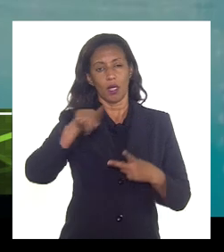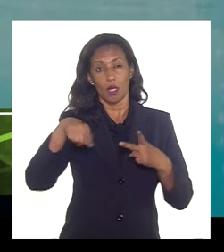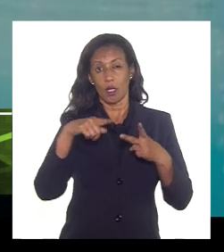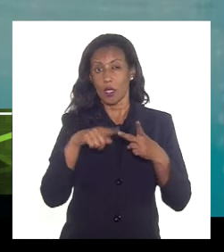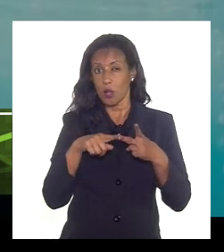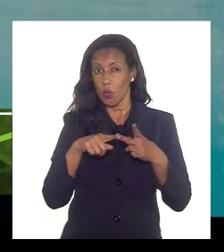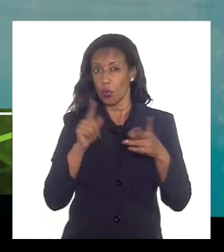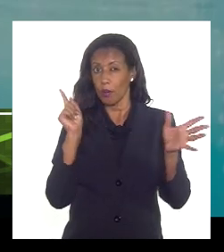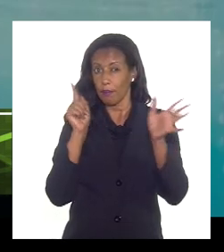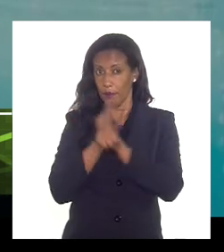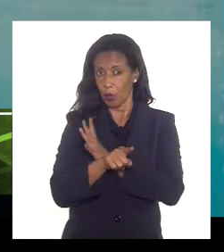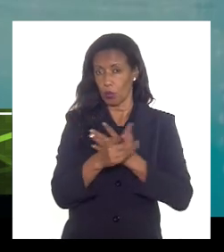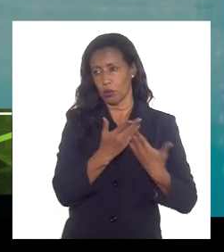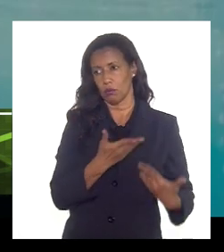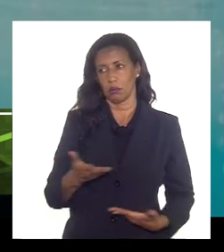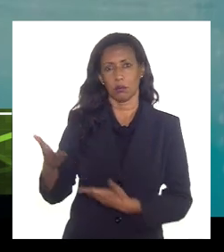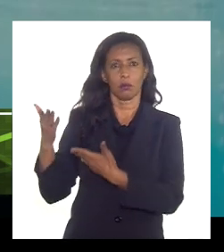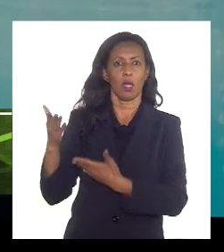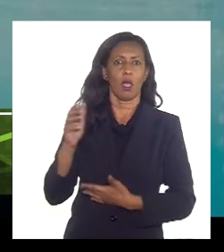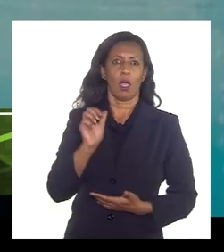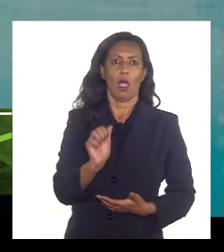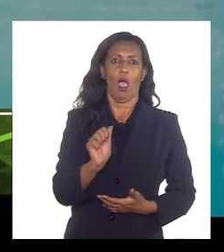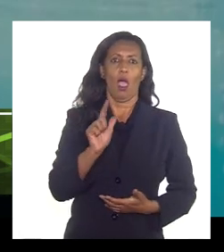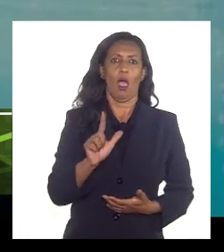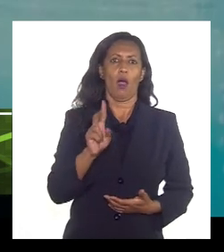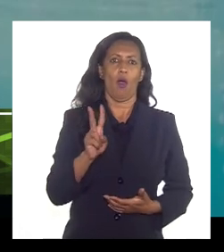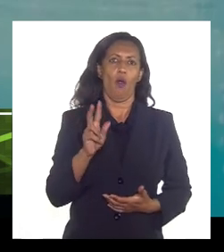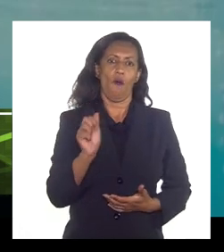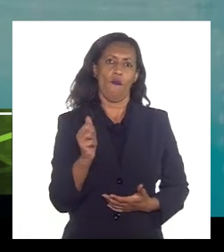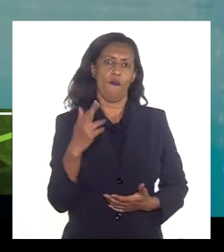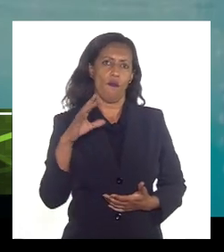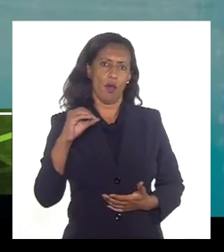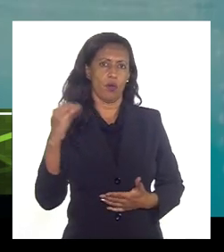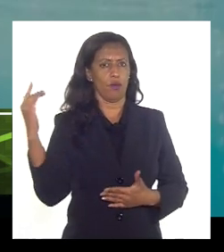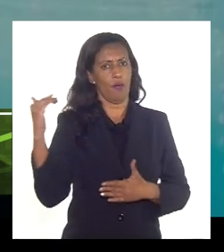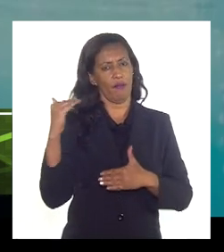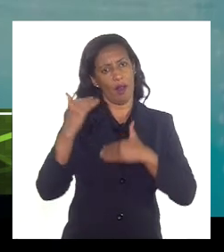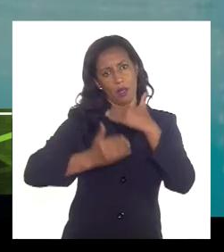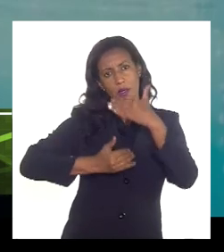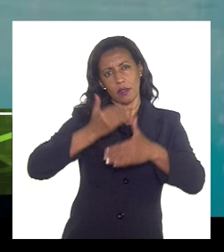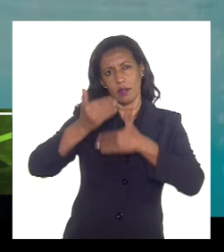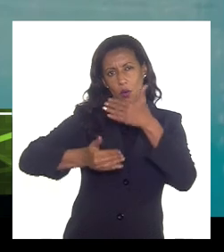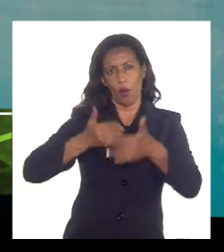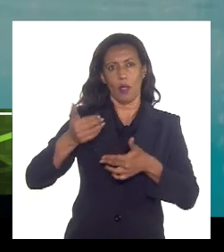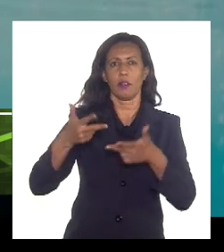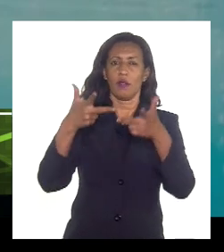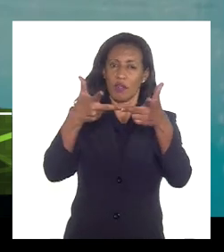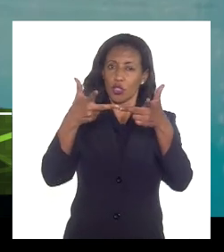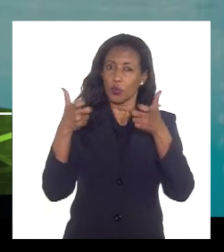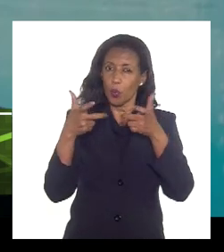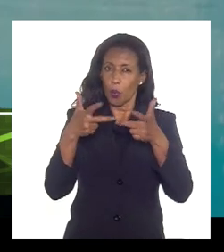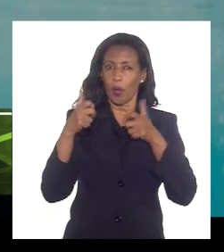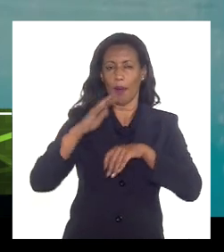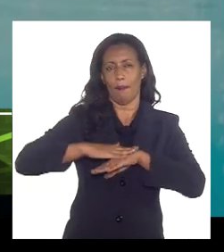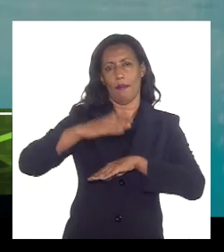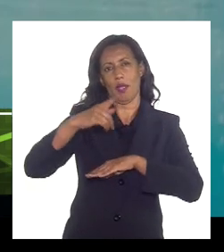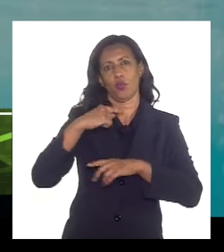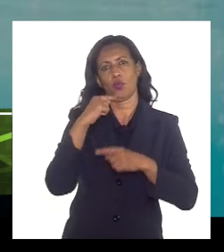eu vou encaminhá-la para o Álvaro o Álvaro vai falar aqui na sequência eu acho que ele pode explorar um pouco mais seus questionamentos